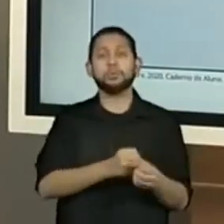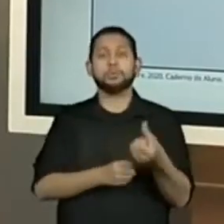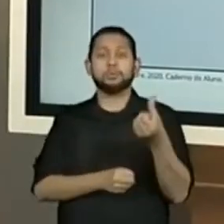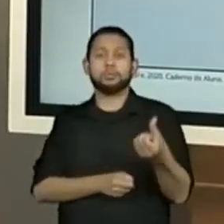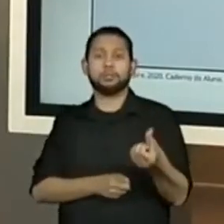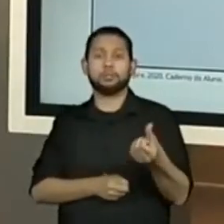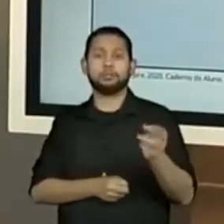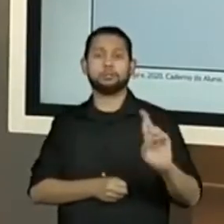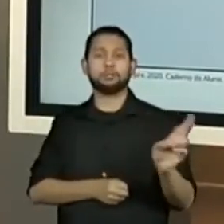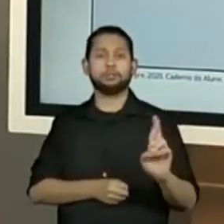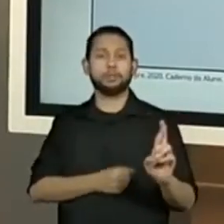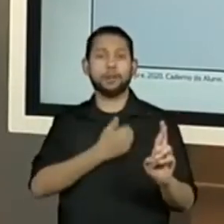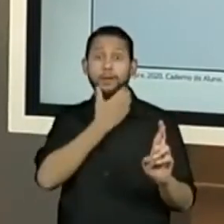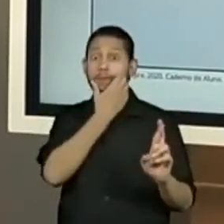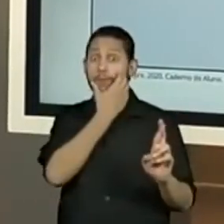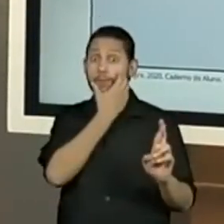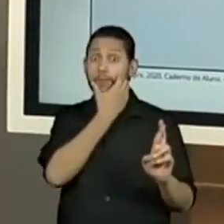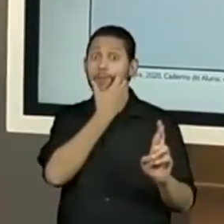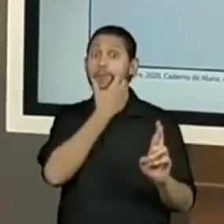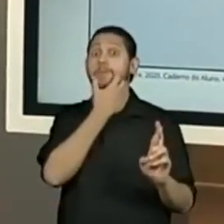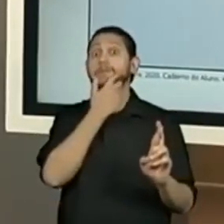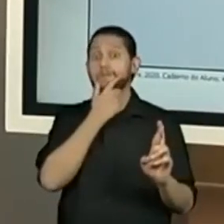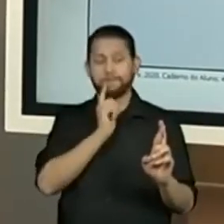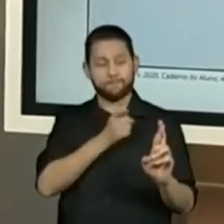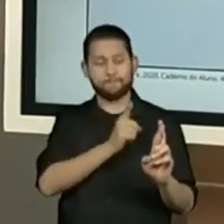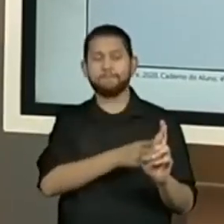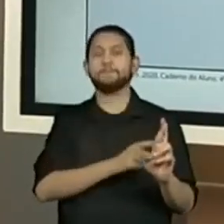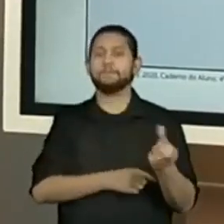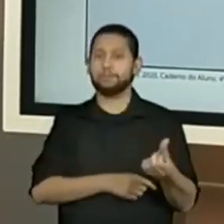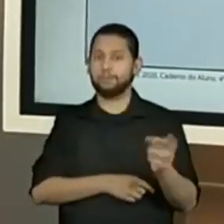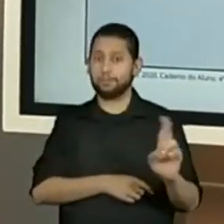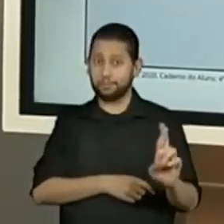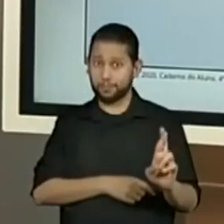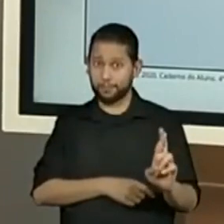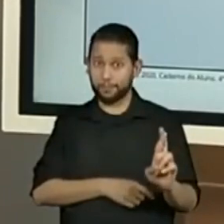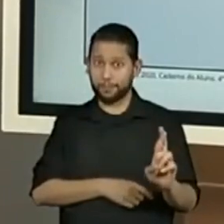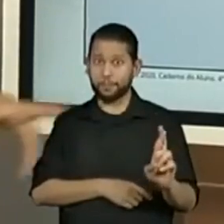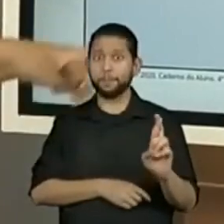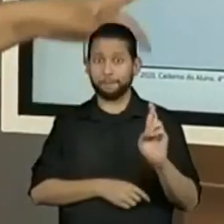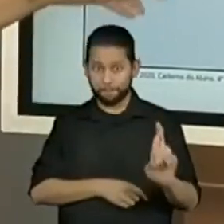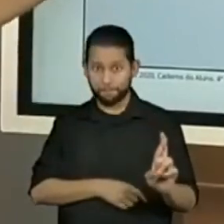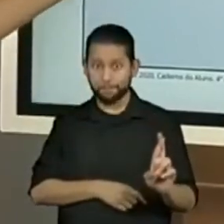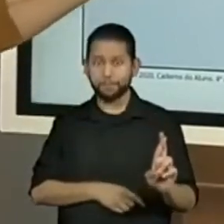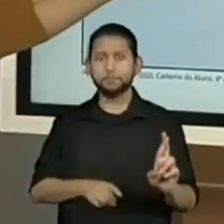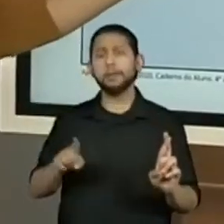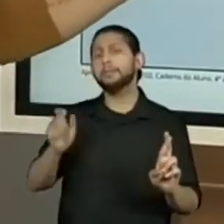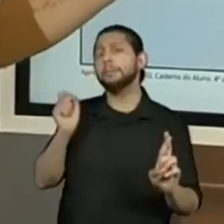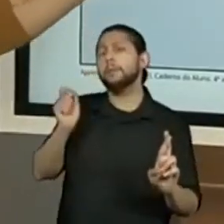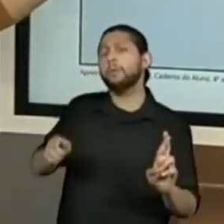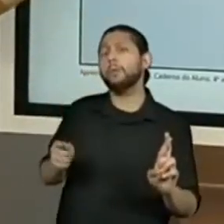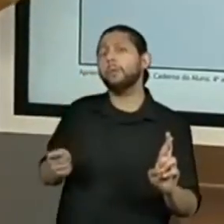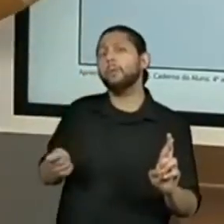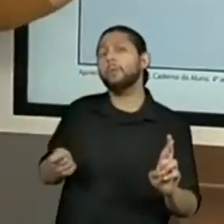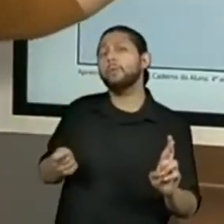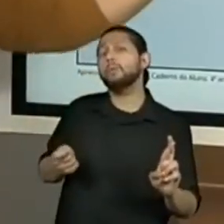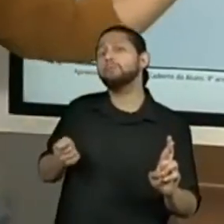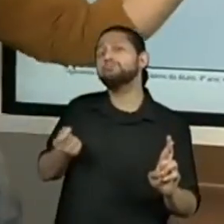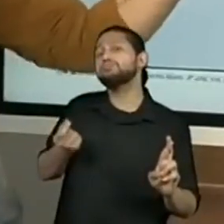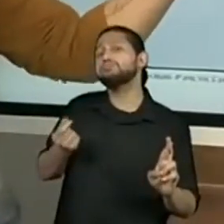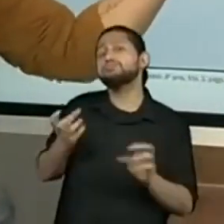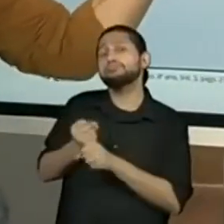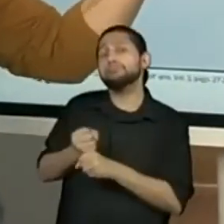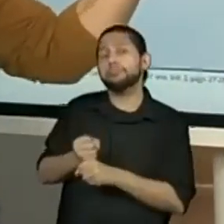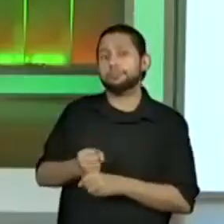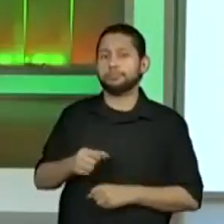seis maçãs seriam R$,00. Não é isso? Mas olha só quanto ele pagou aqui, pessoal.